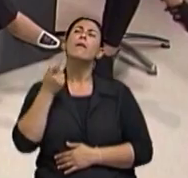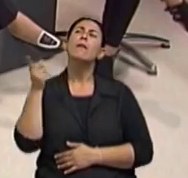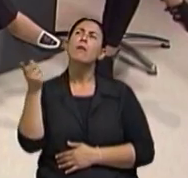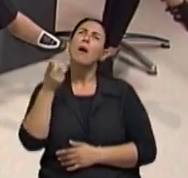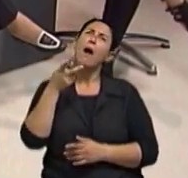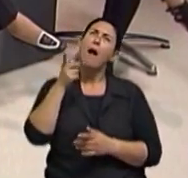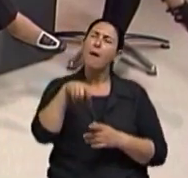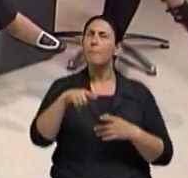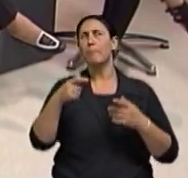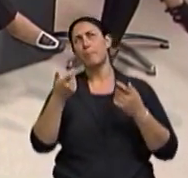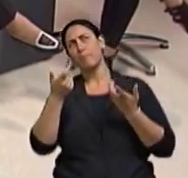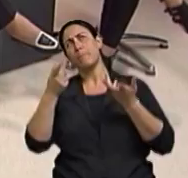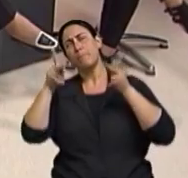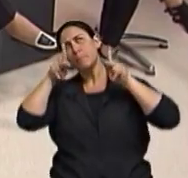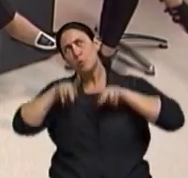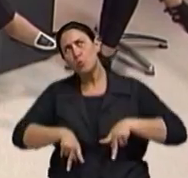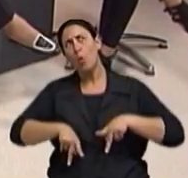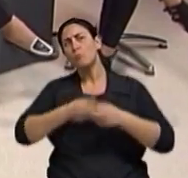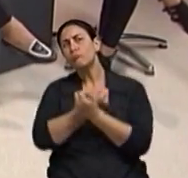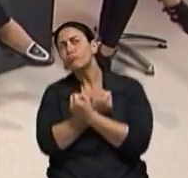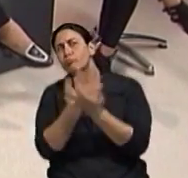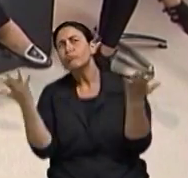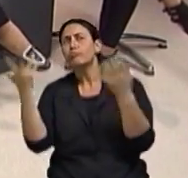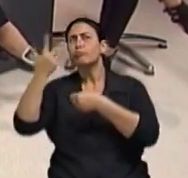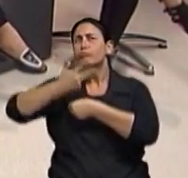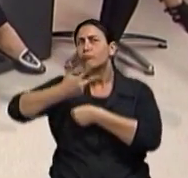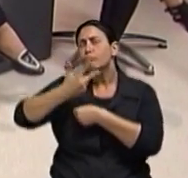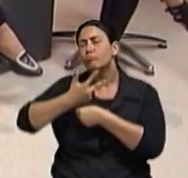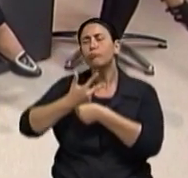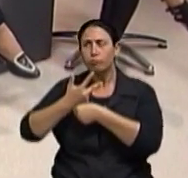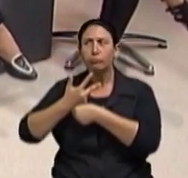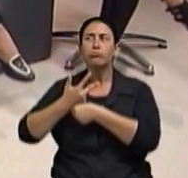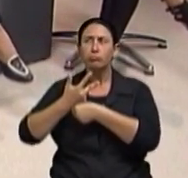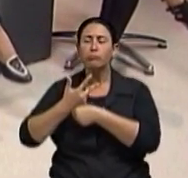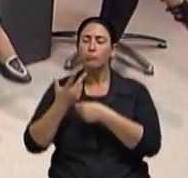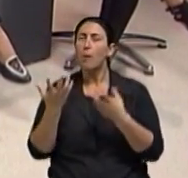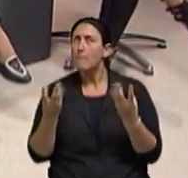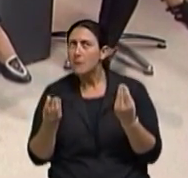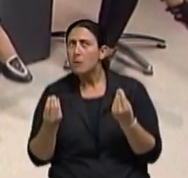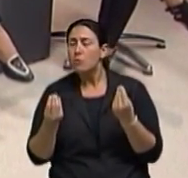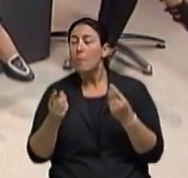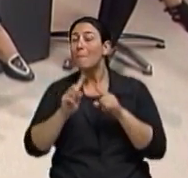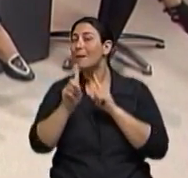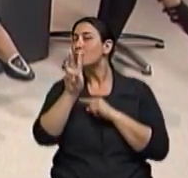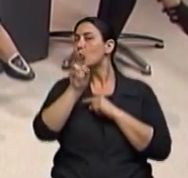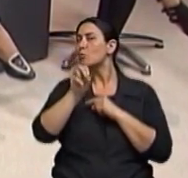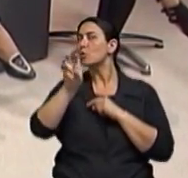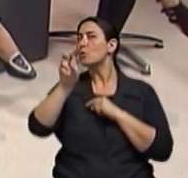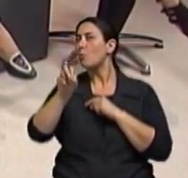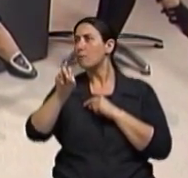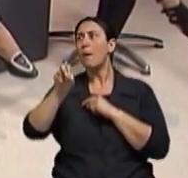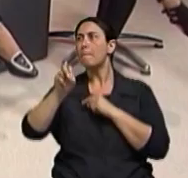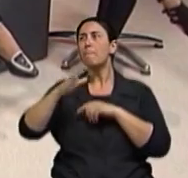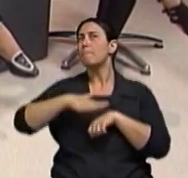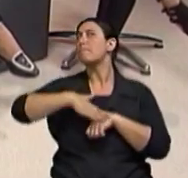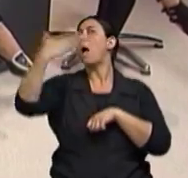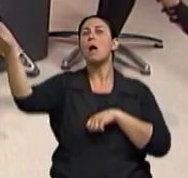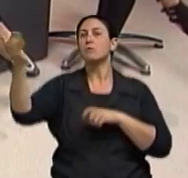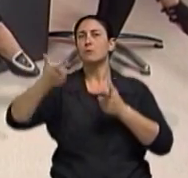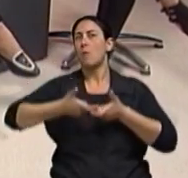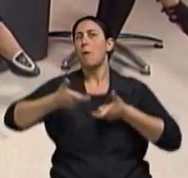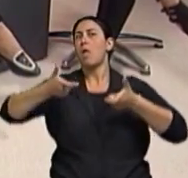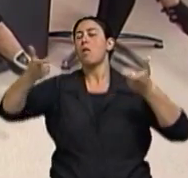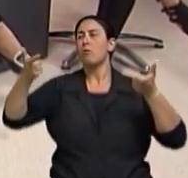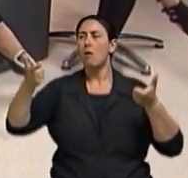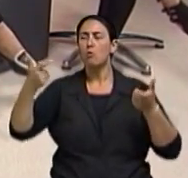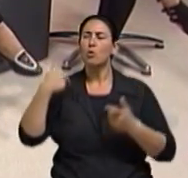população de idosos que nós já temos. Mas em 2050 vai ser muito mais, como o senhor já falou também, eu já amei